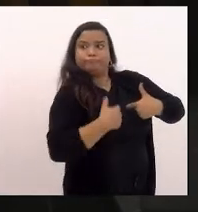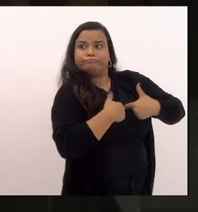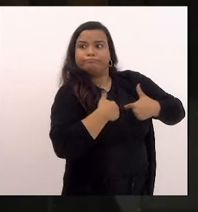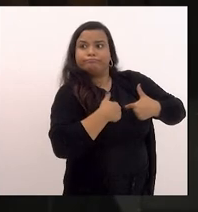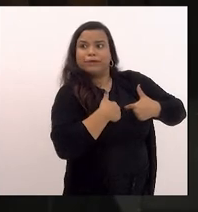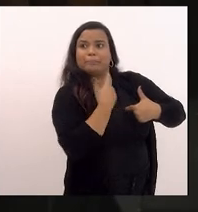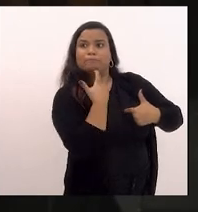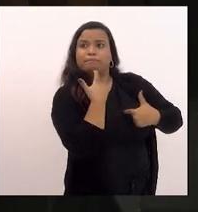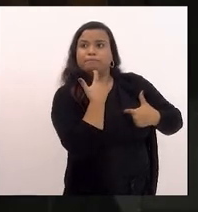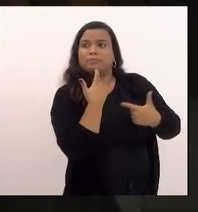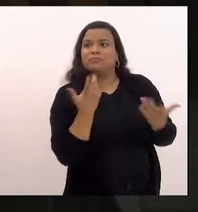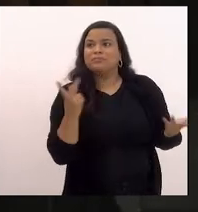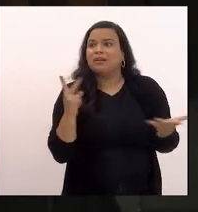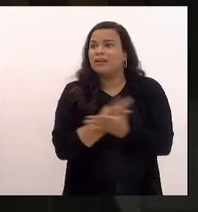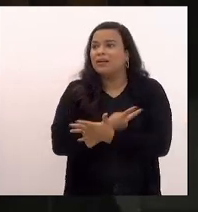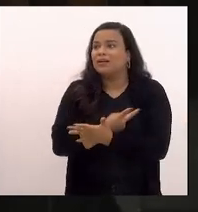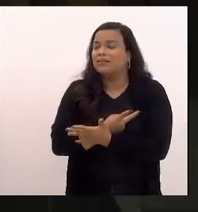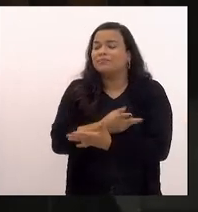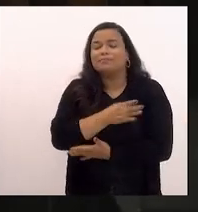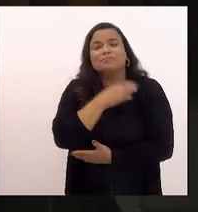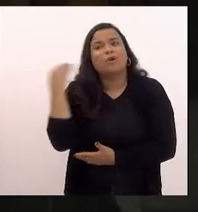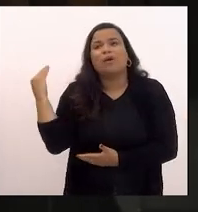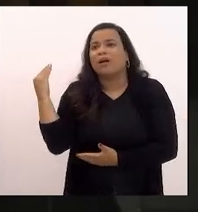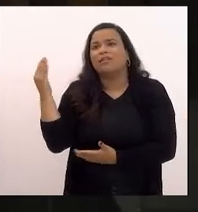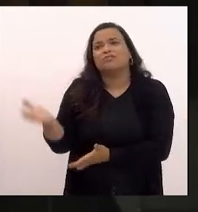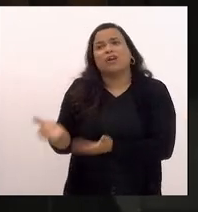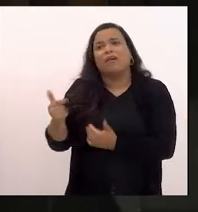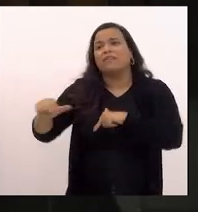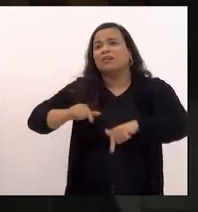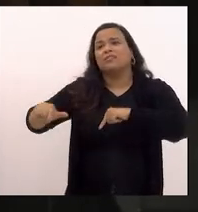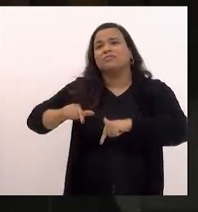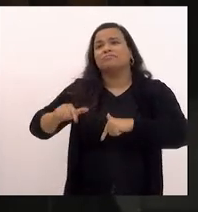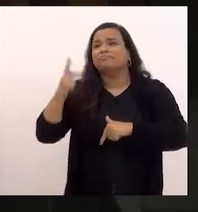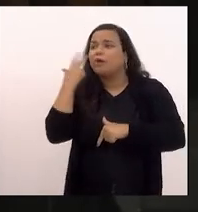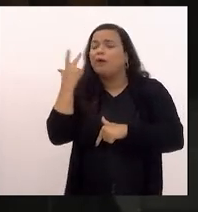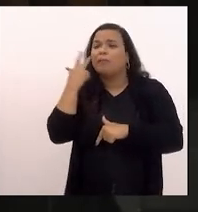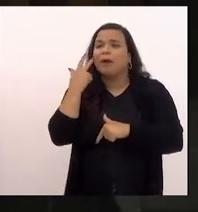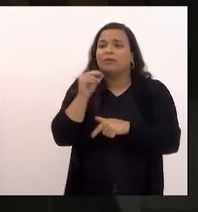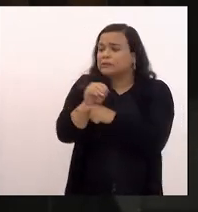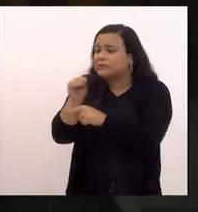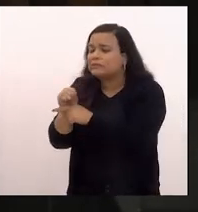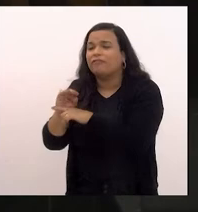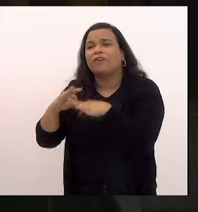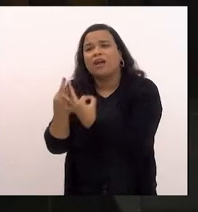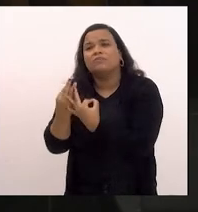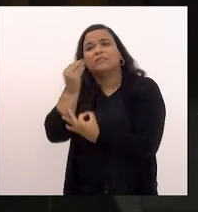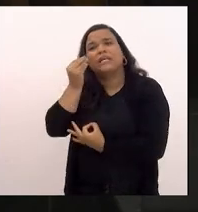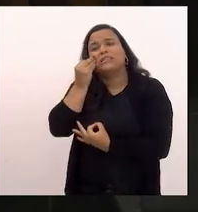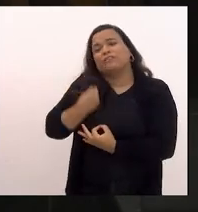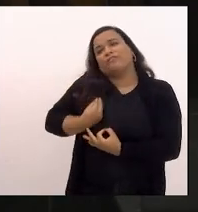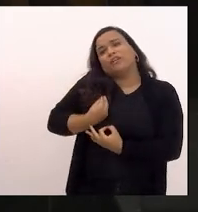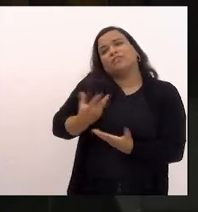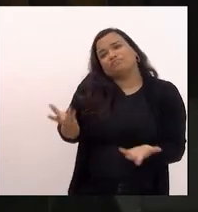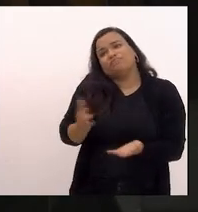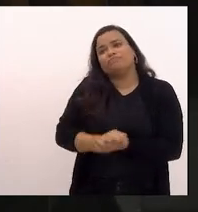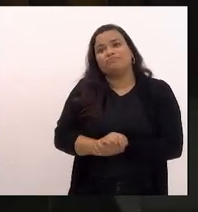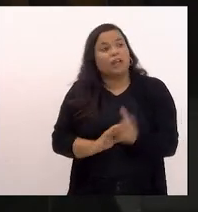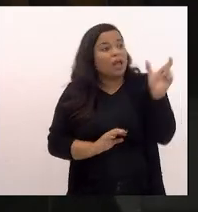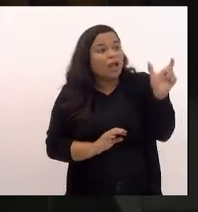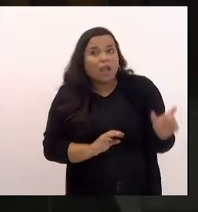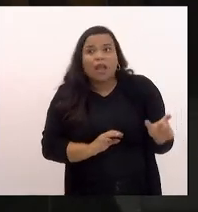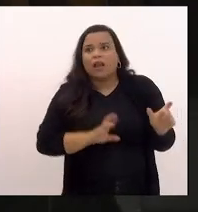tirou a vida de mais um jovem que trabalhava na rua para tentar sobreviver Iago não era simplesmente um